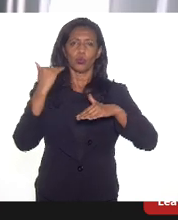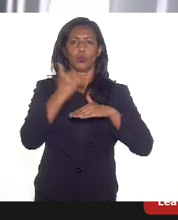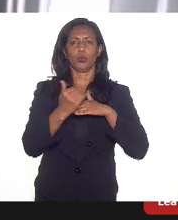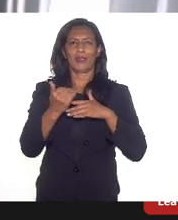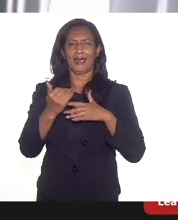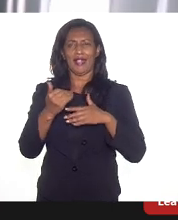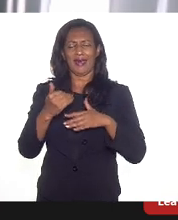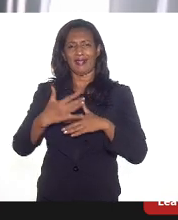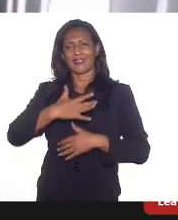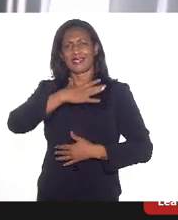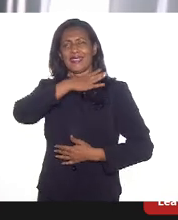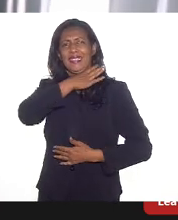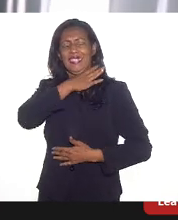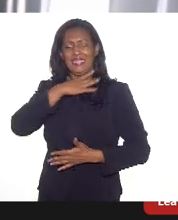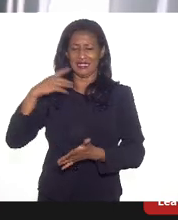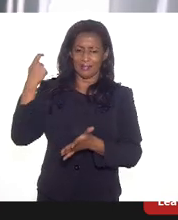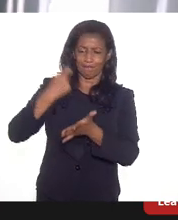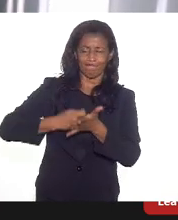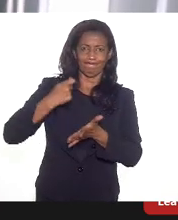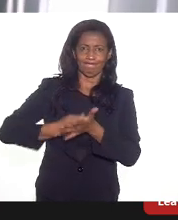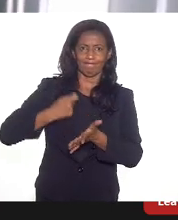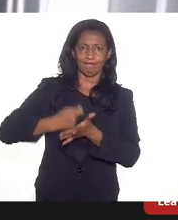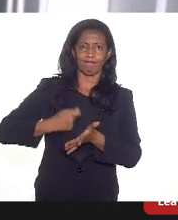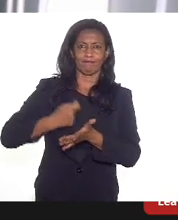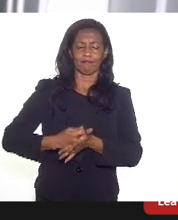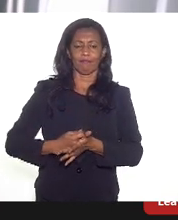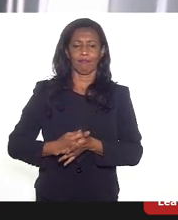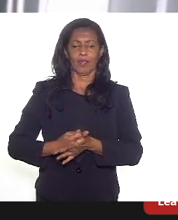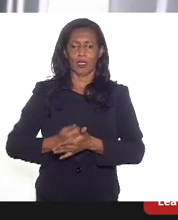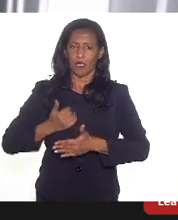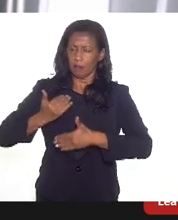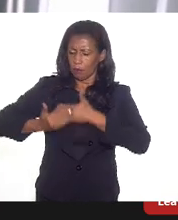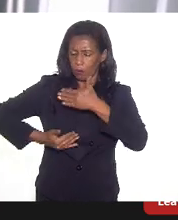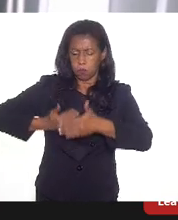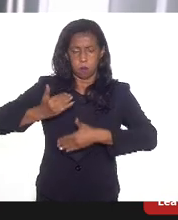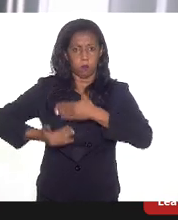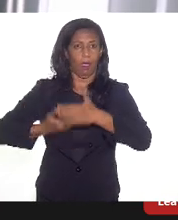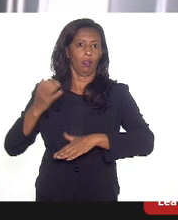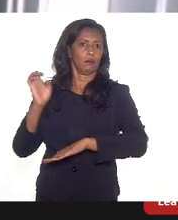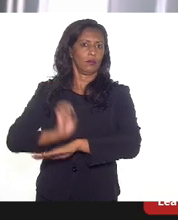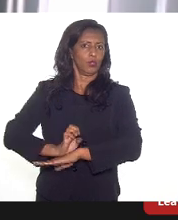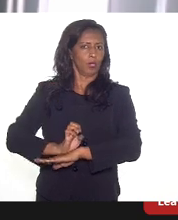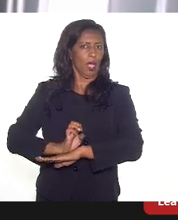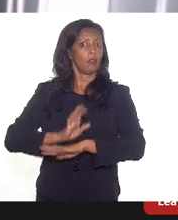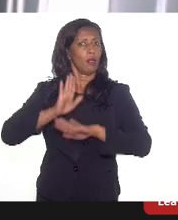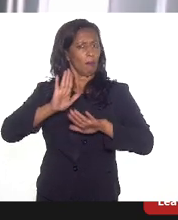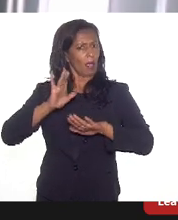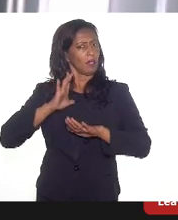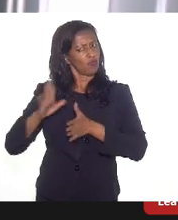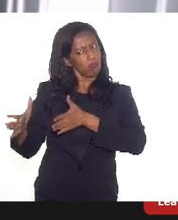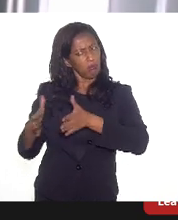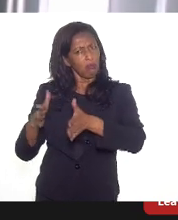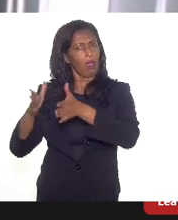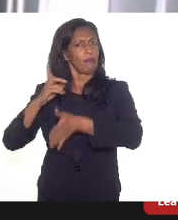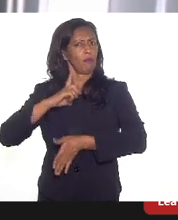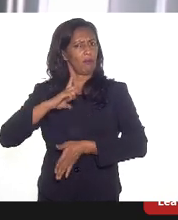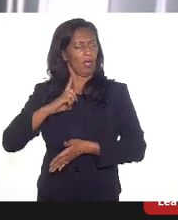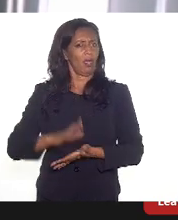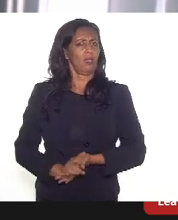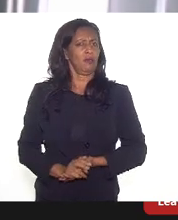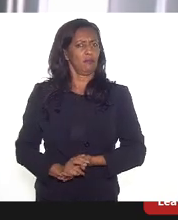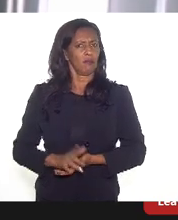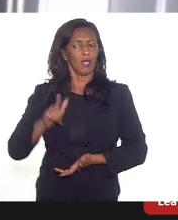persistente que vem enfrentando o nosso Estado. Mas nós temos alternativas. Aliás, recentemente,